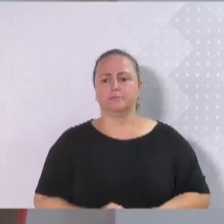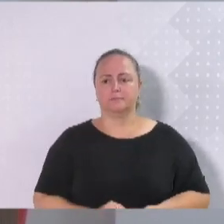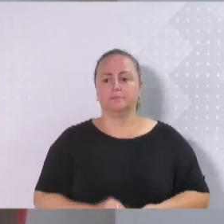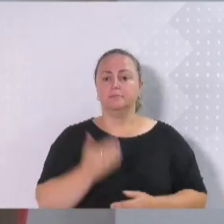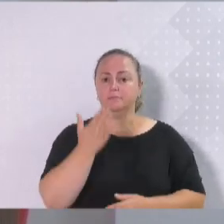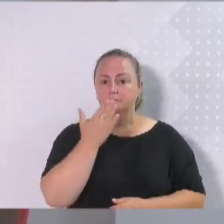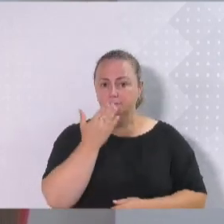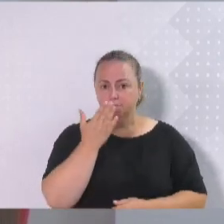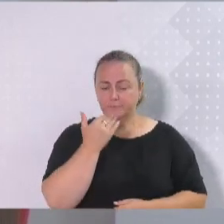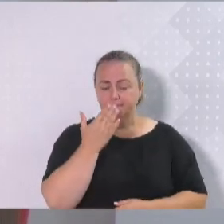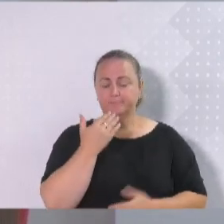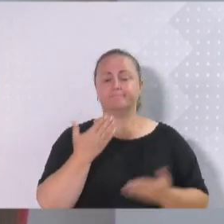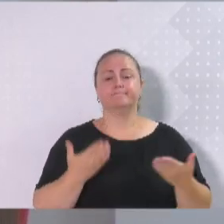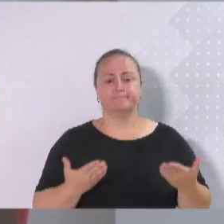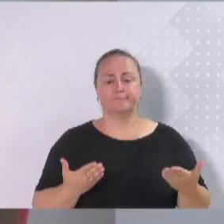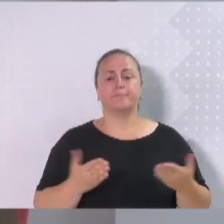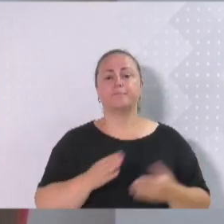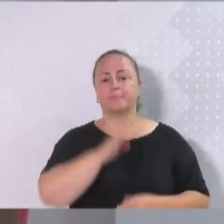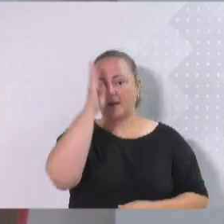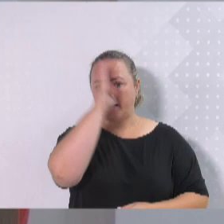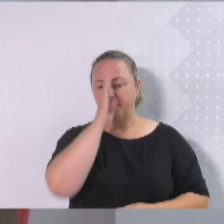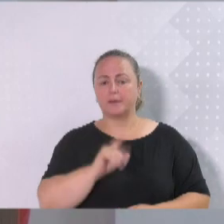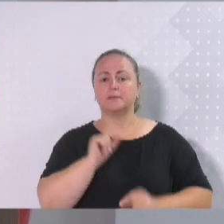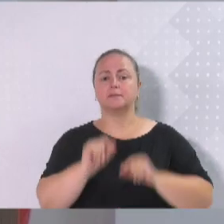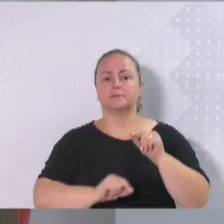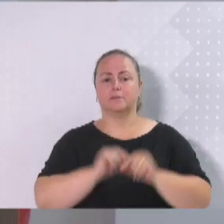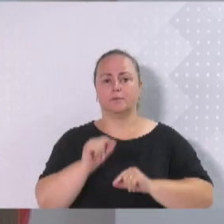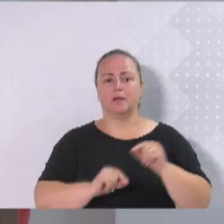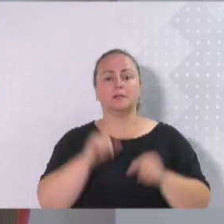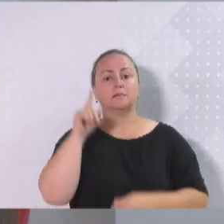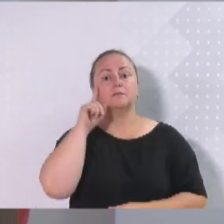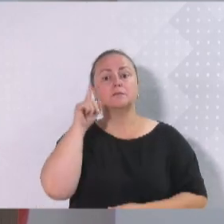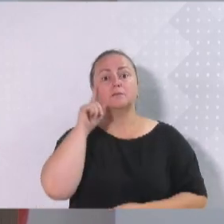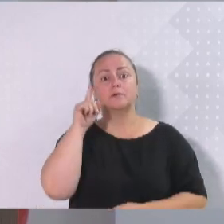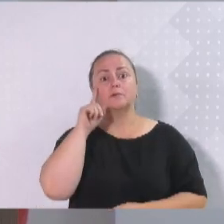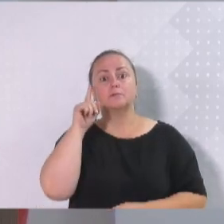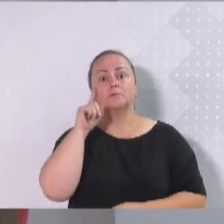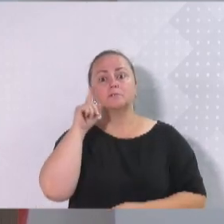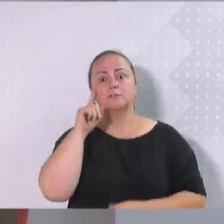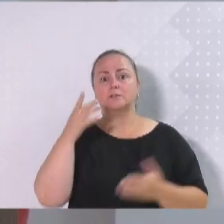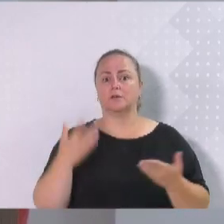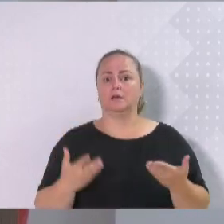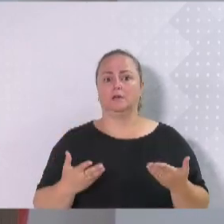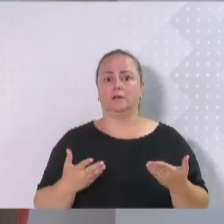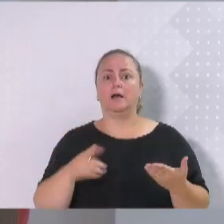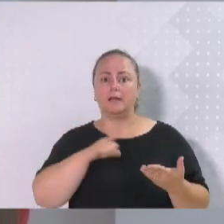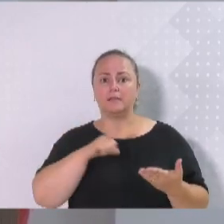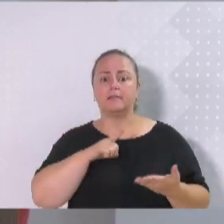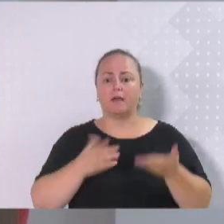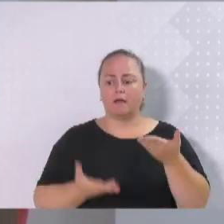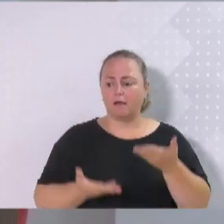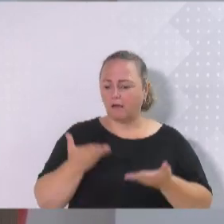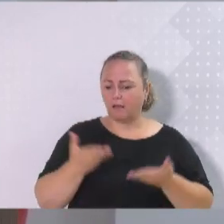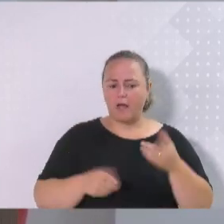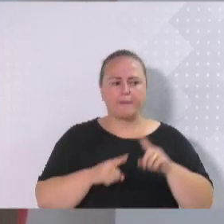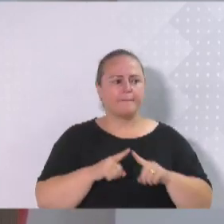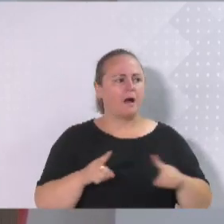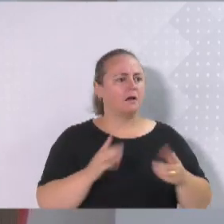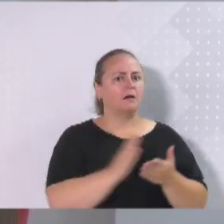Brasil produz 10 quilos de alimento por pessoa por dia, enquanto 33 milhões vivem na extrema fome.